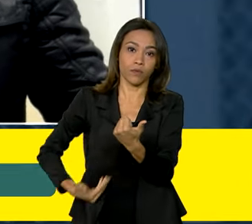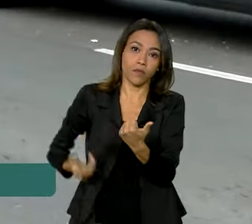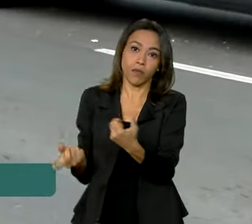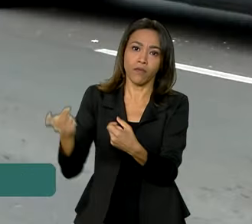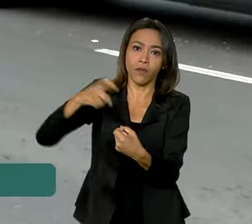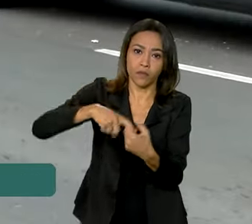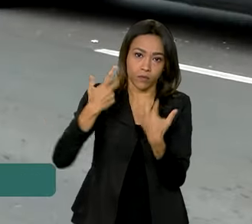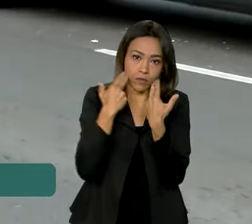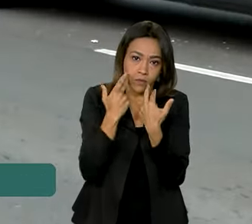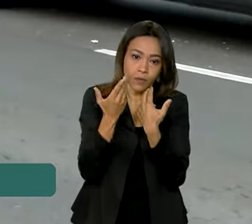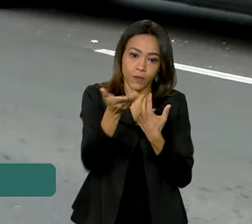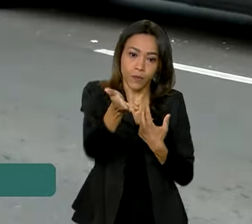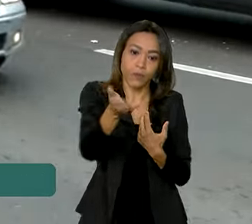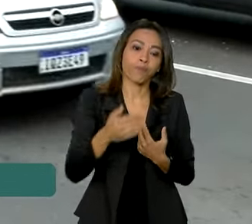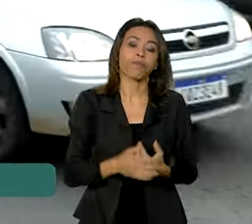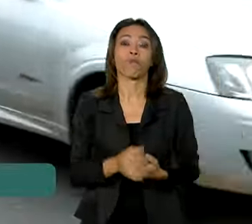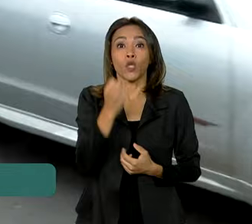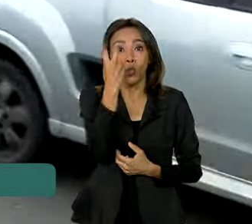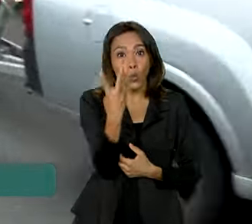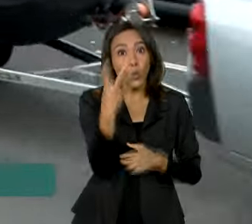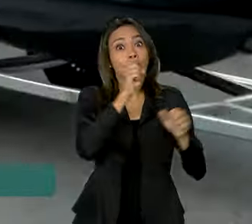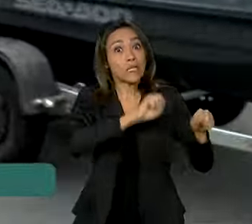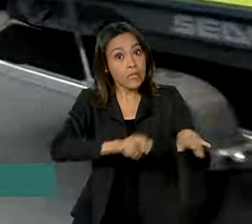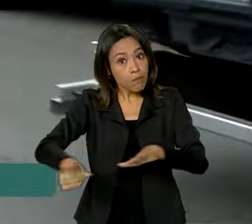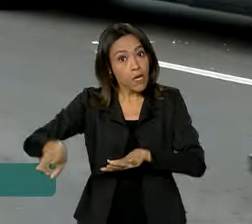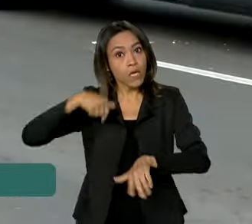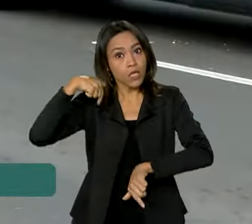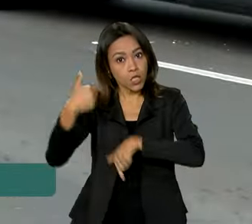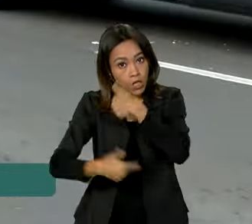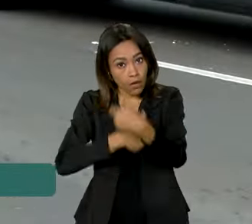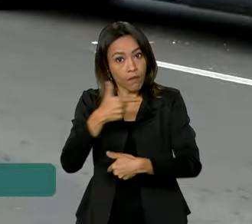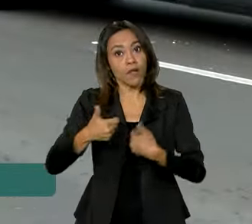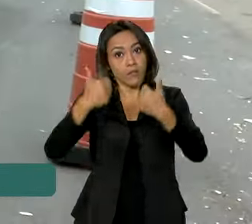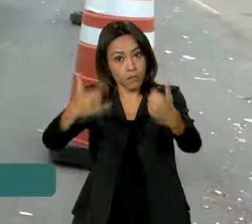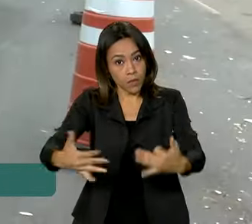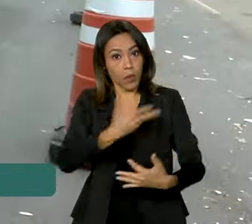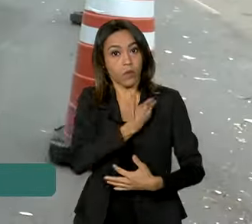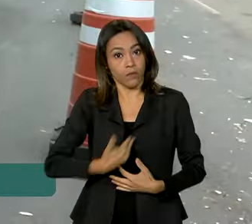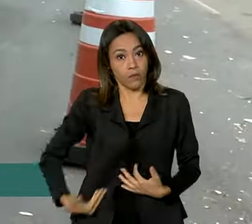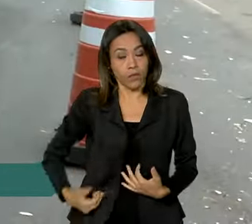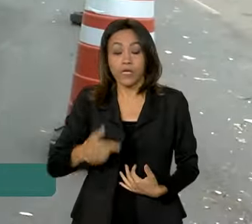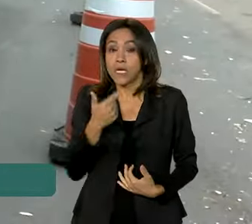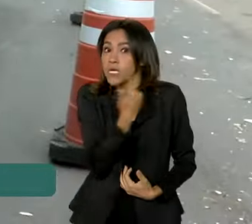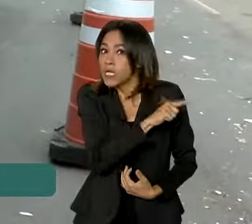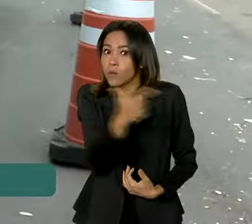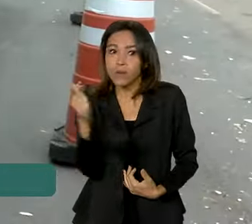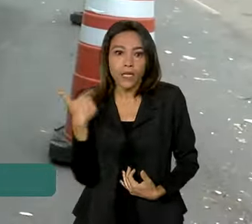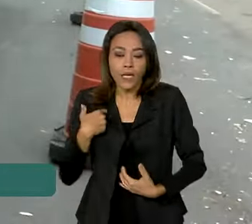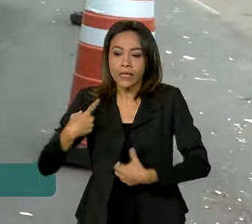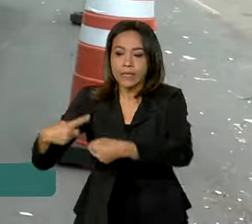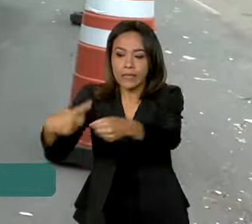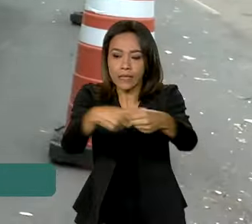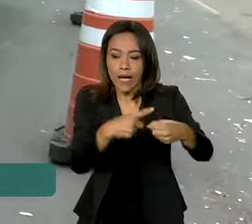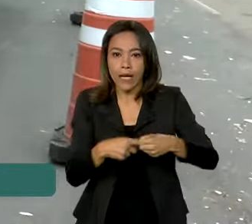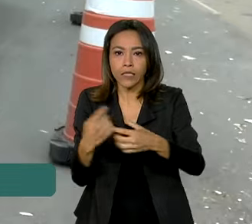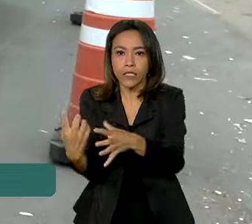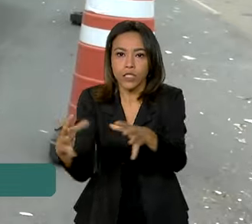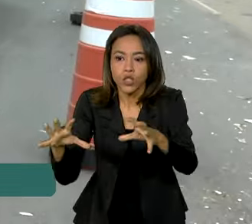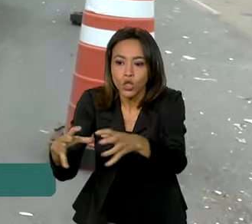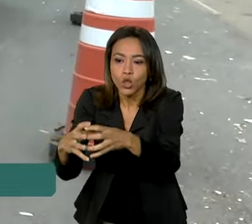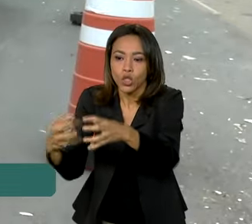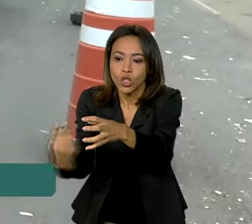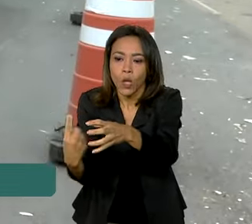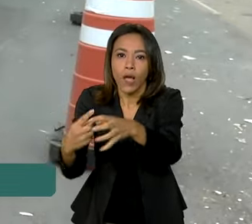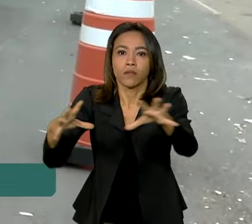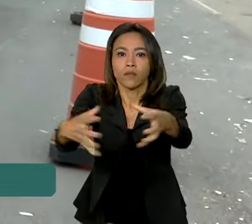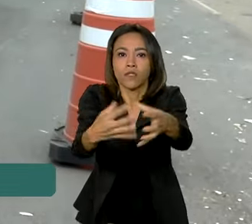fluxo. Segundo o governo, após duas semanas de trabalho no Rio Grande do Sul, não há mais cidades isoladas por bloqueio